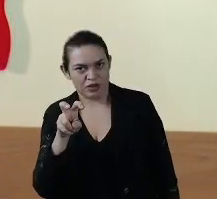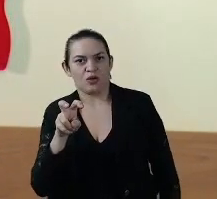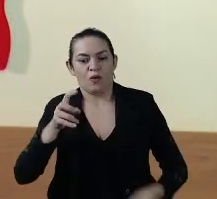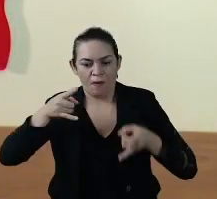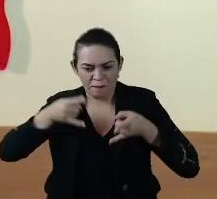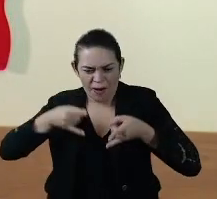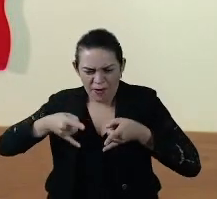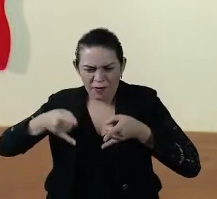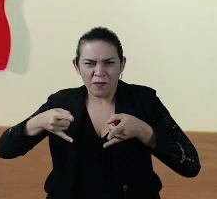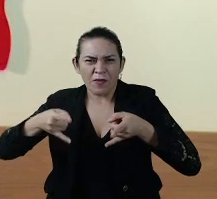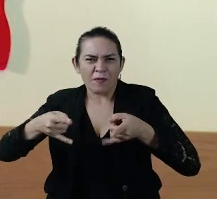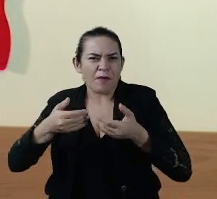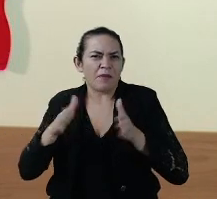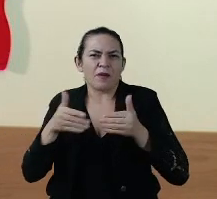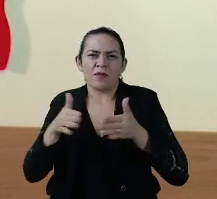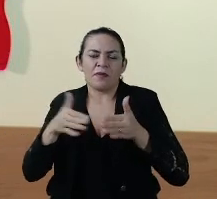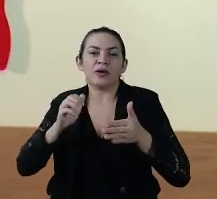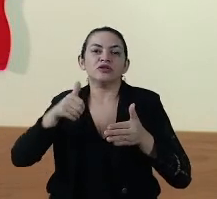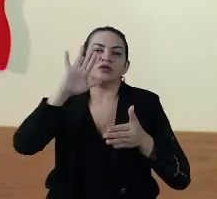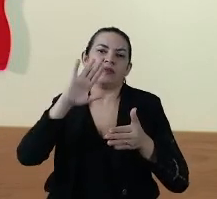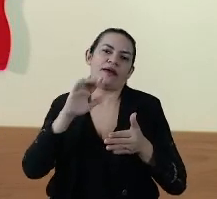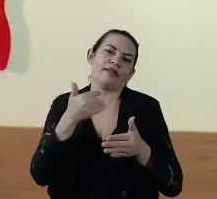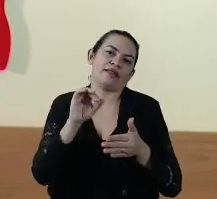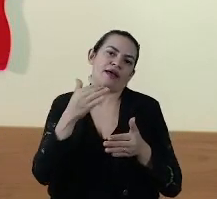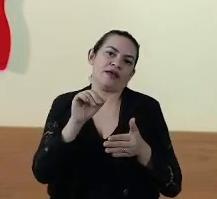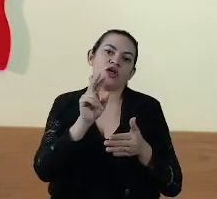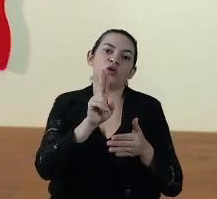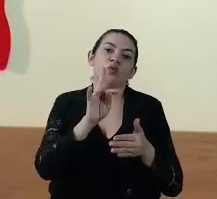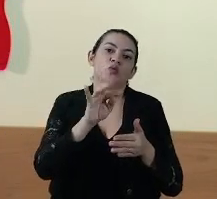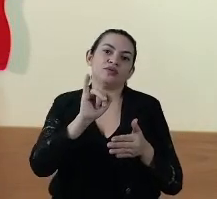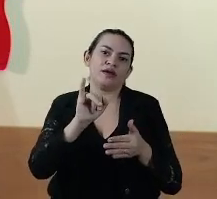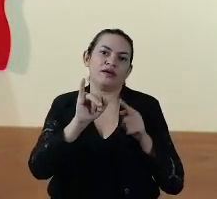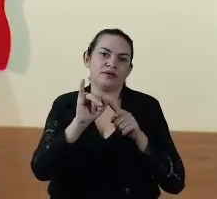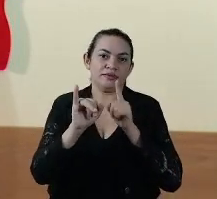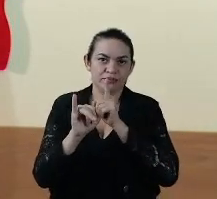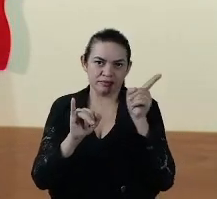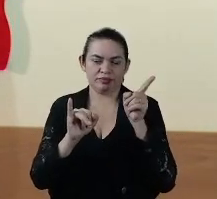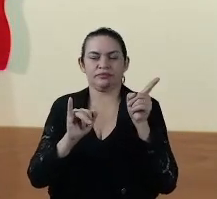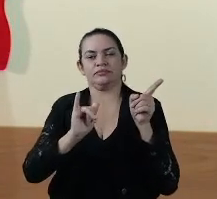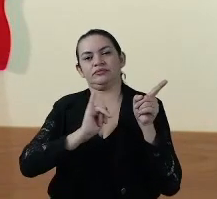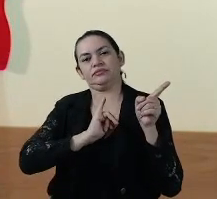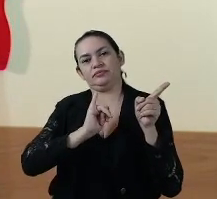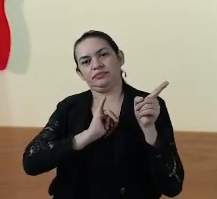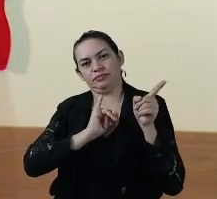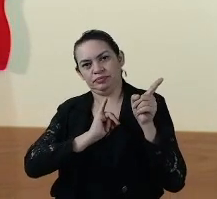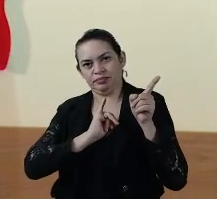leitos, com abertura de mais de 10 leitos de UTI na cidade de Imperatriz.